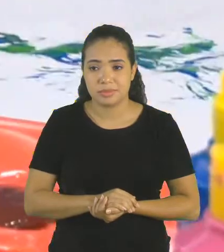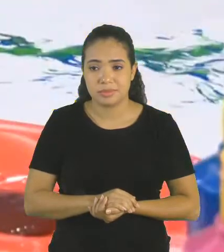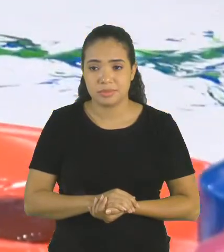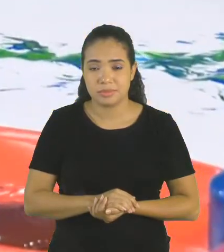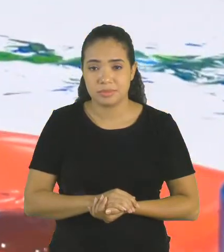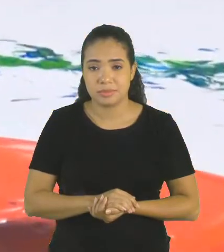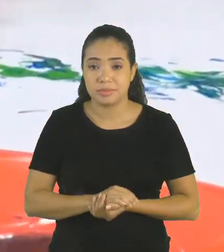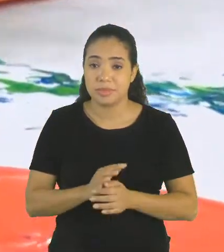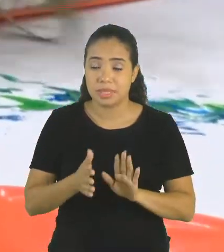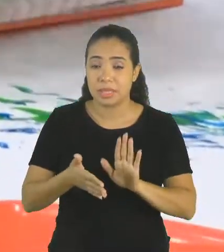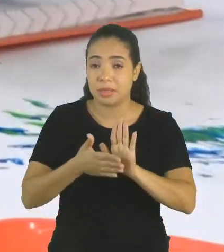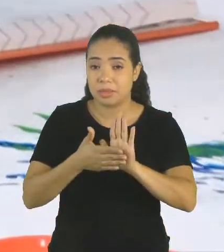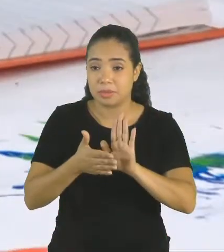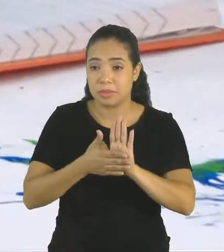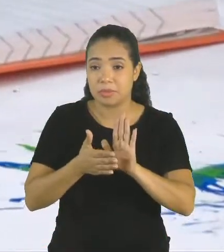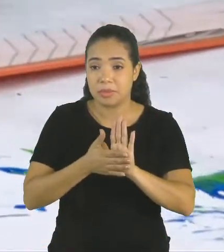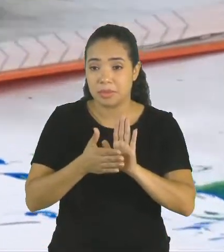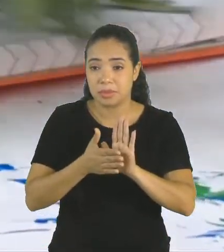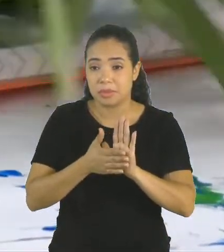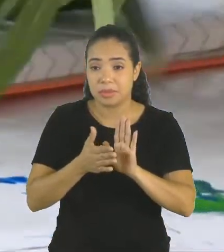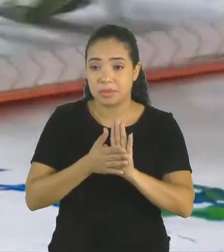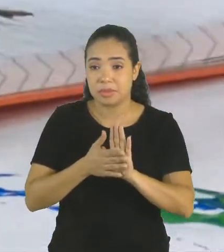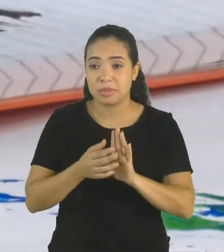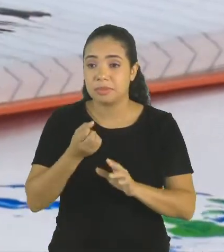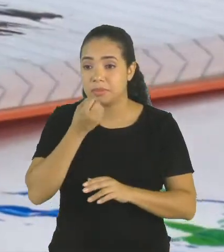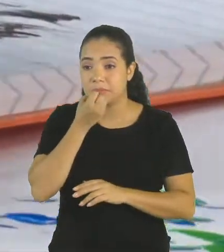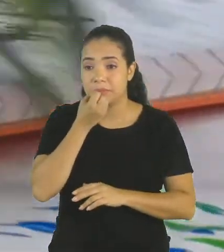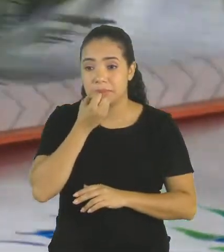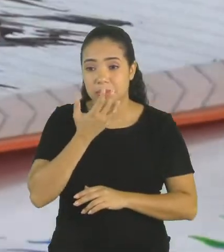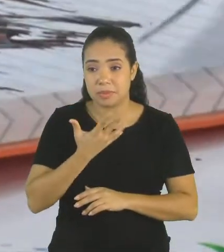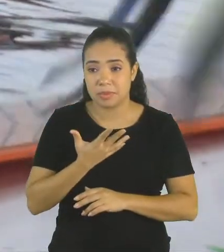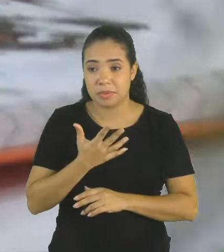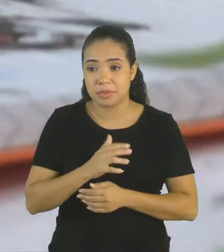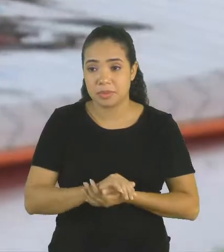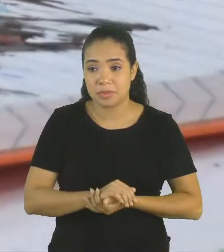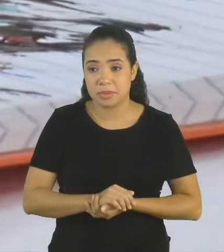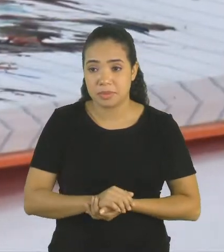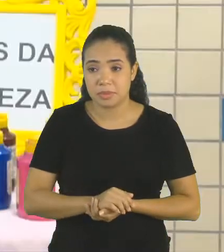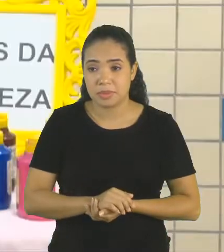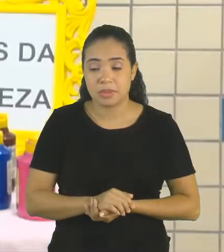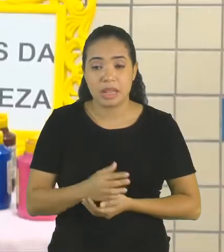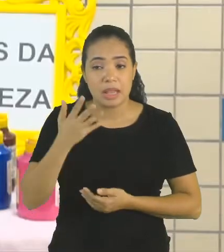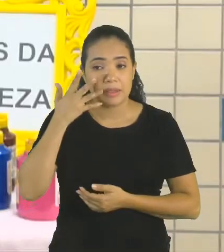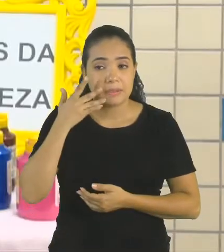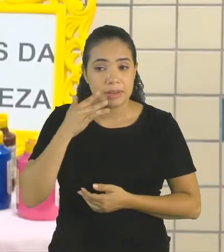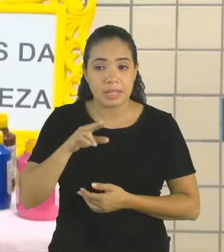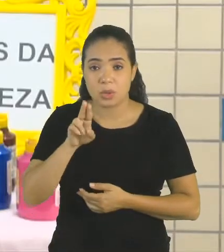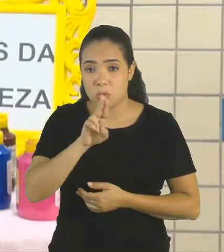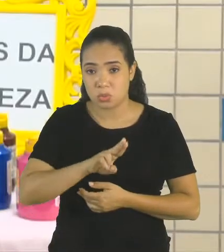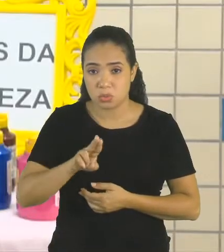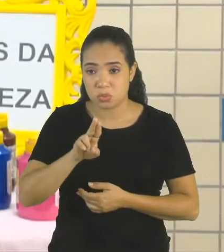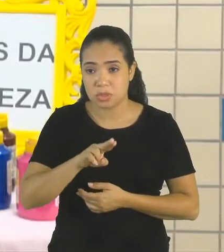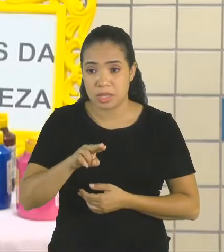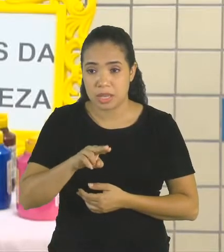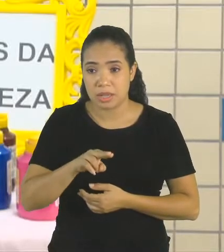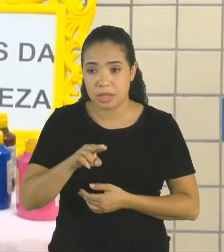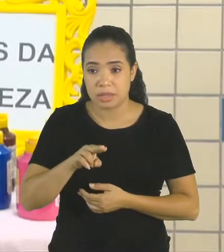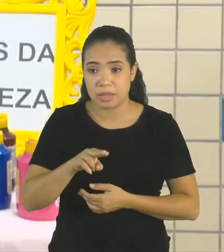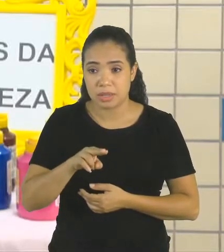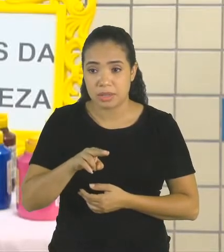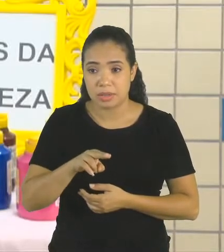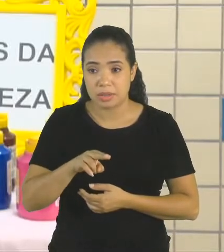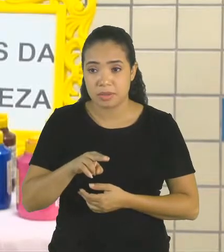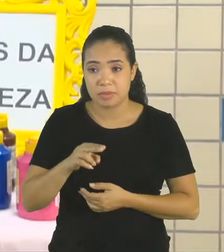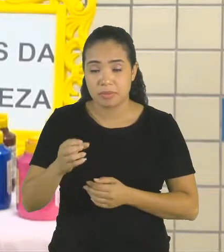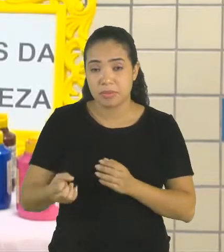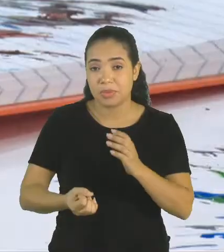Essa proposta, ela é muito prazerosa. E cada vez que a criança usar esse pincel, vai surgir